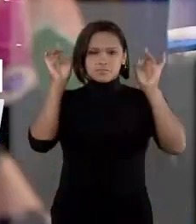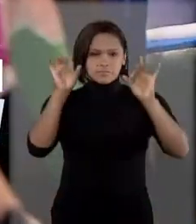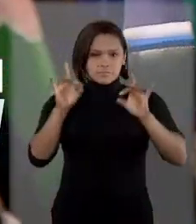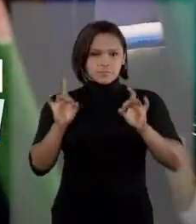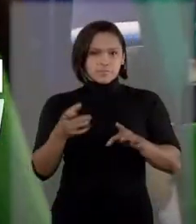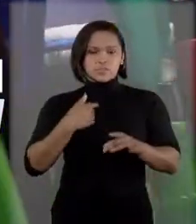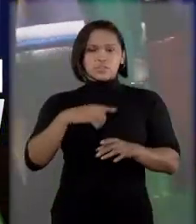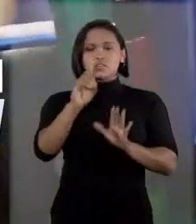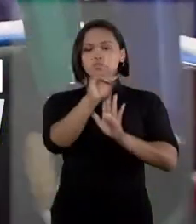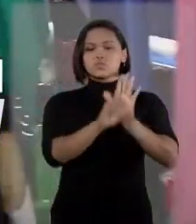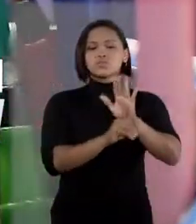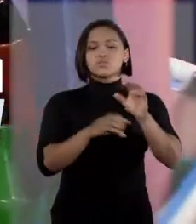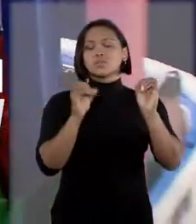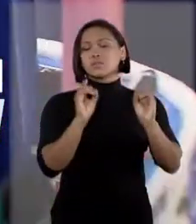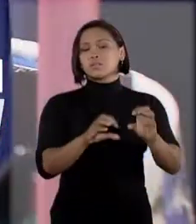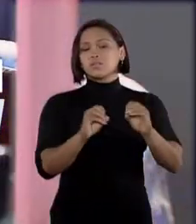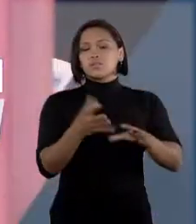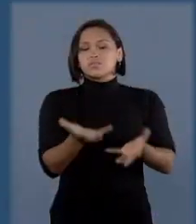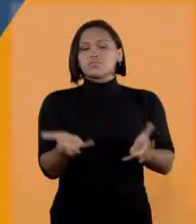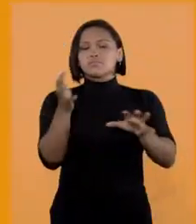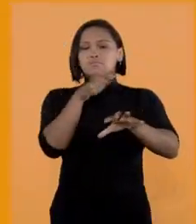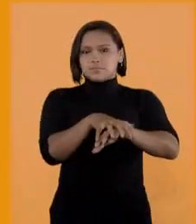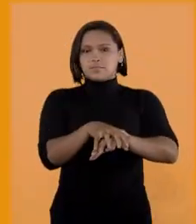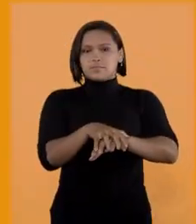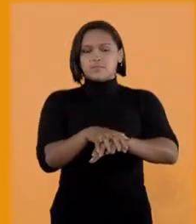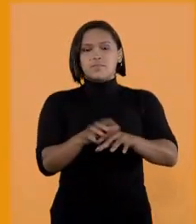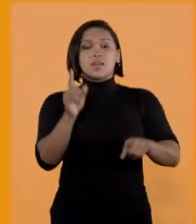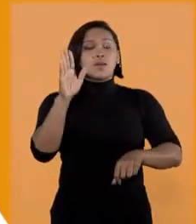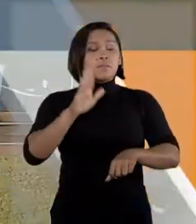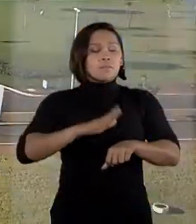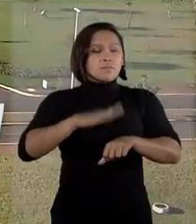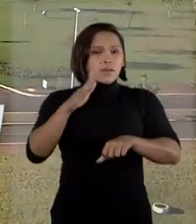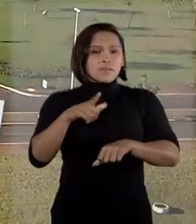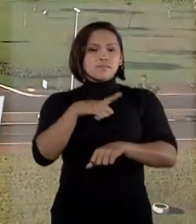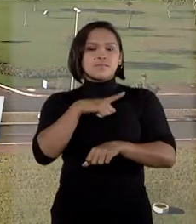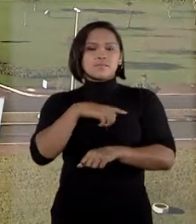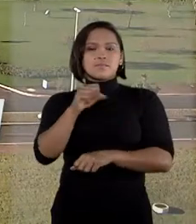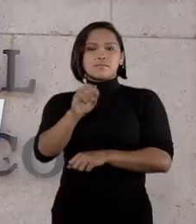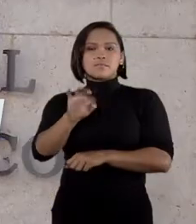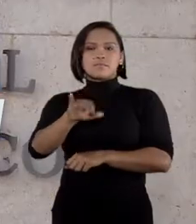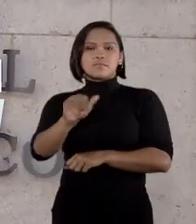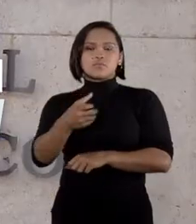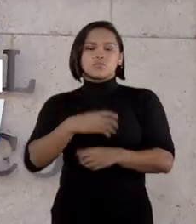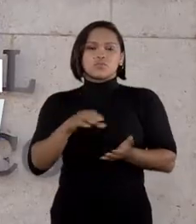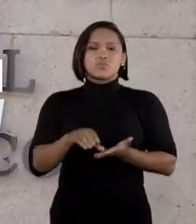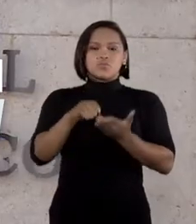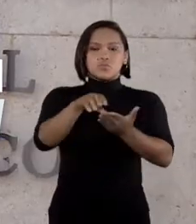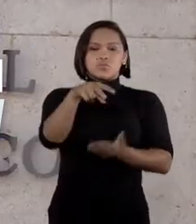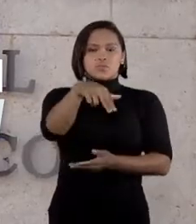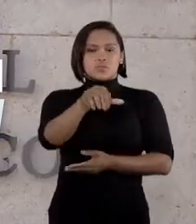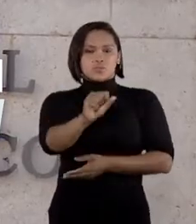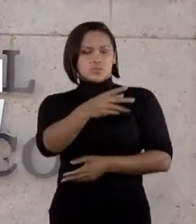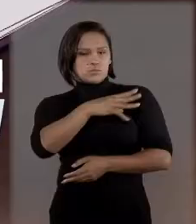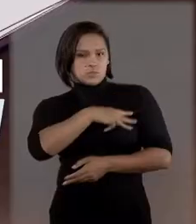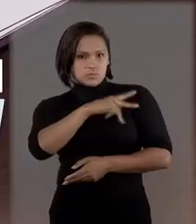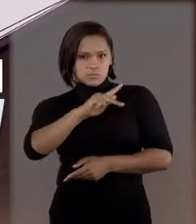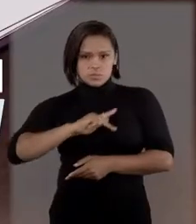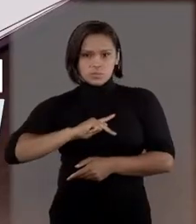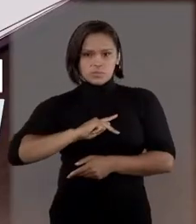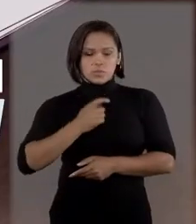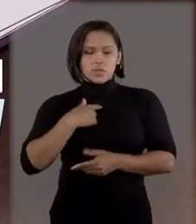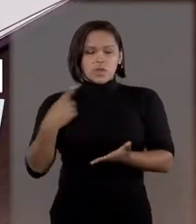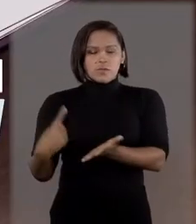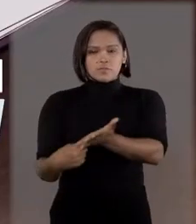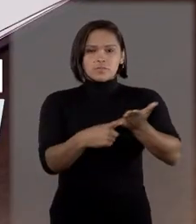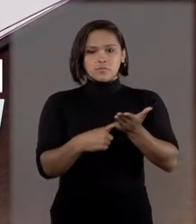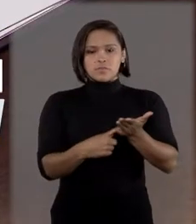sobre o direito à educação inclusiva. E mais, STJ e Conselho Nacional do Ministério Público firmam